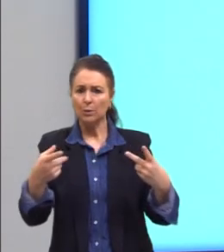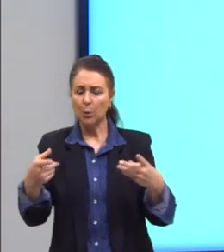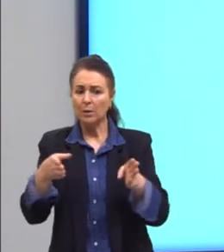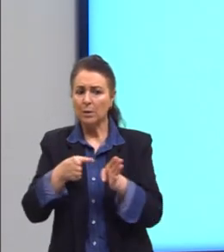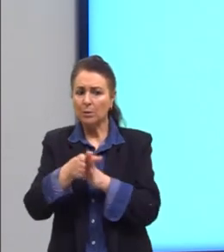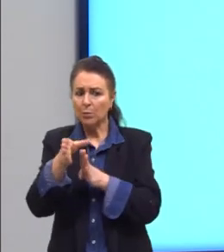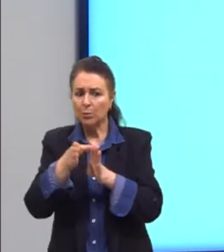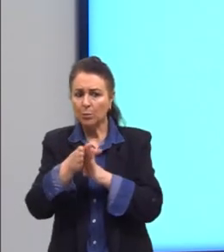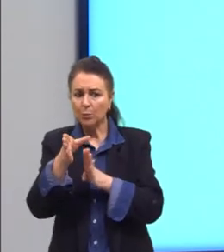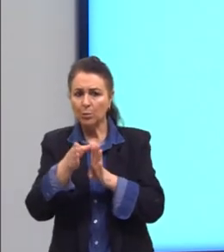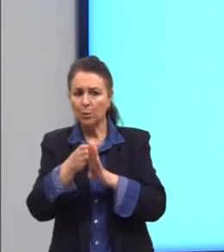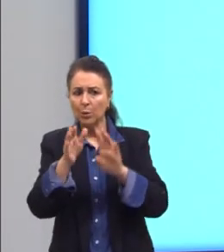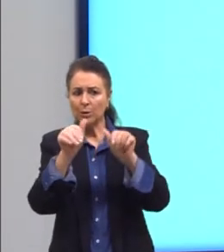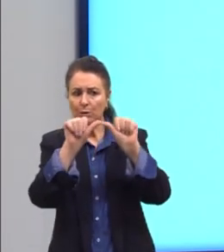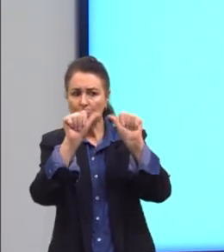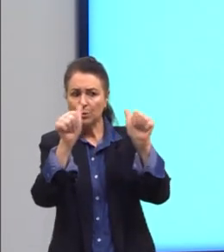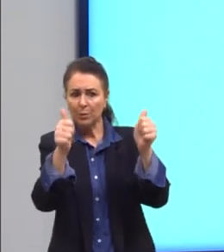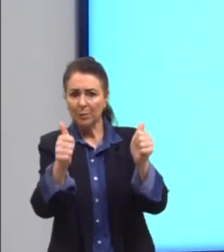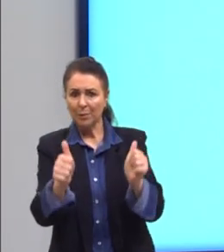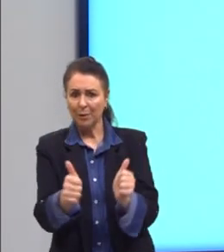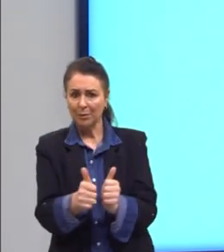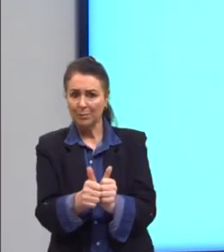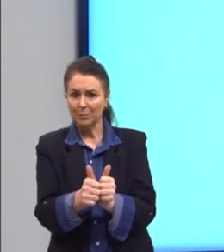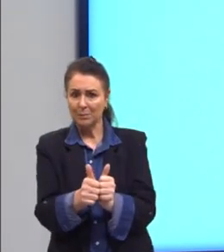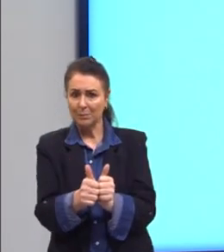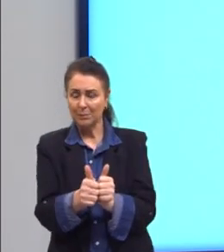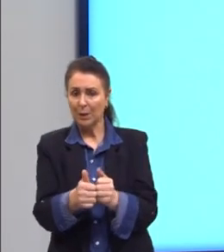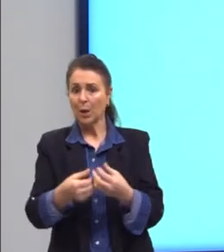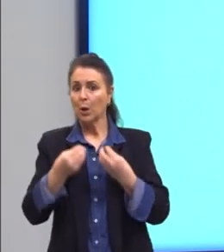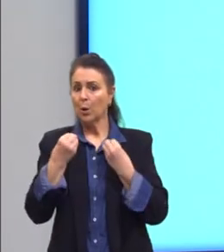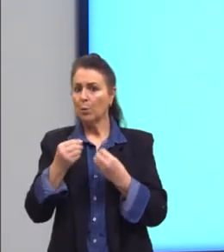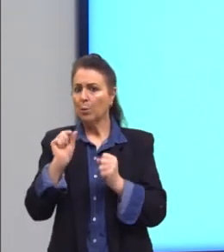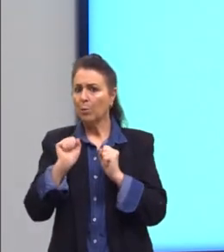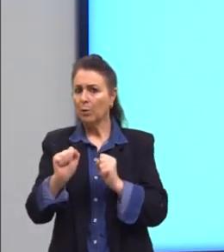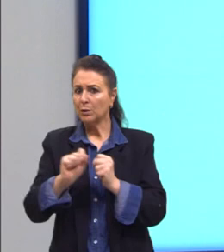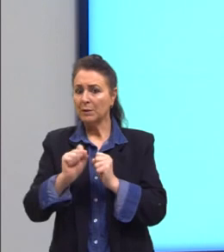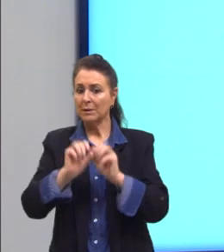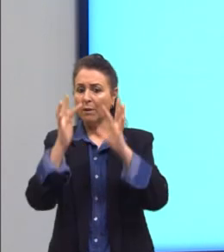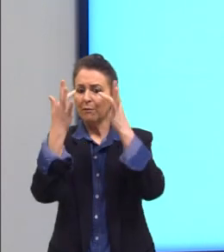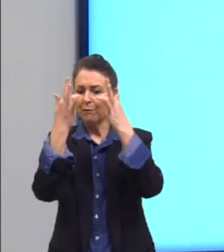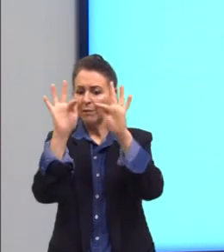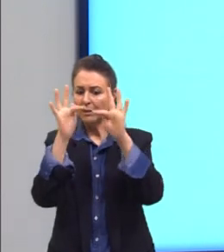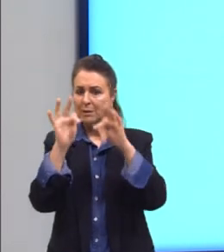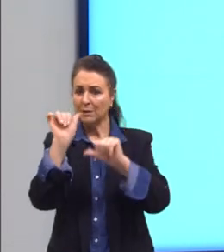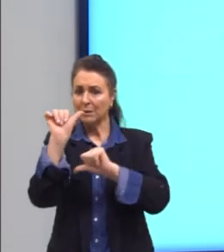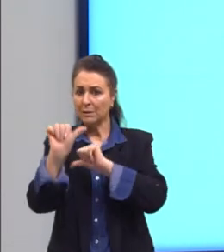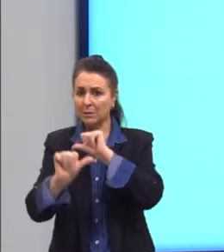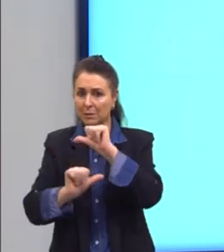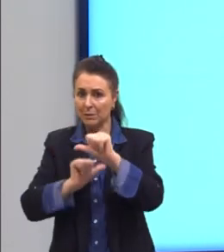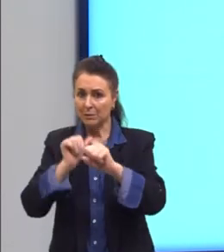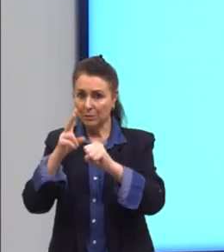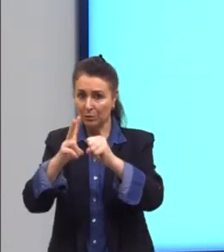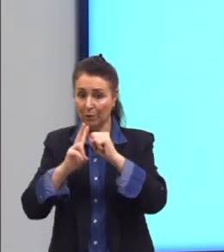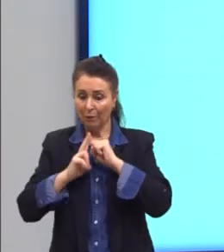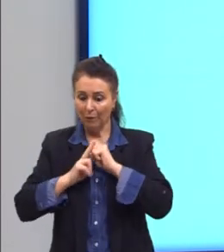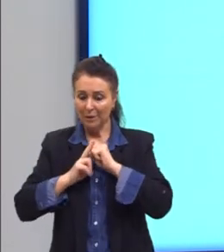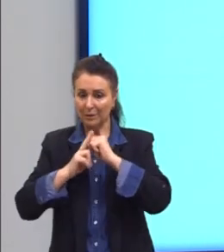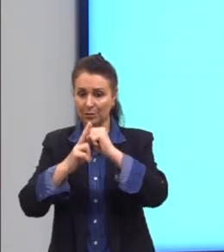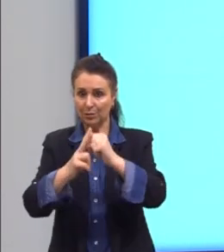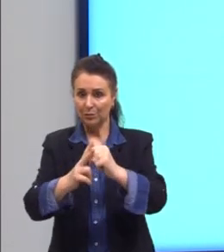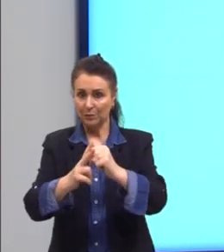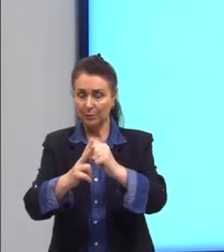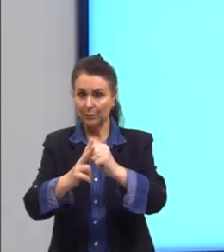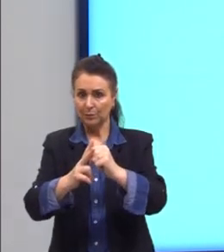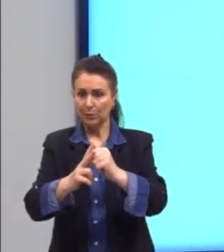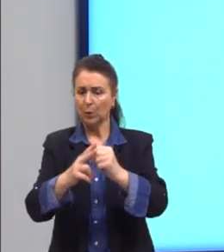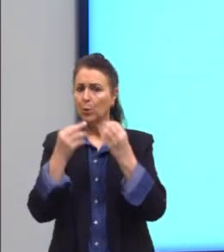de imagem. Como que eu poderia fazer com que essa frase se transformasse em uma voz ativa? Como